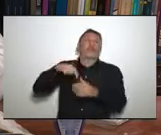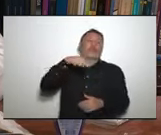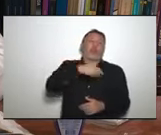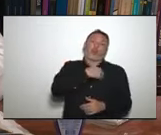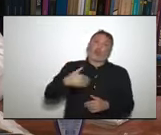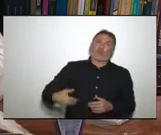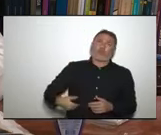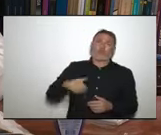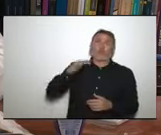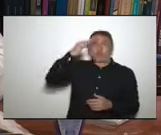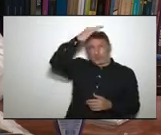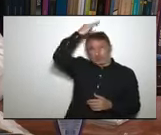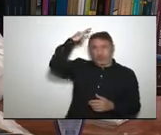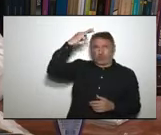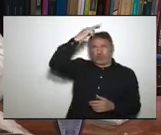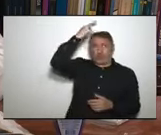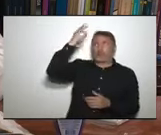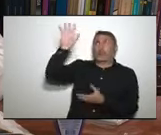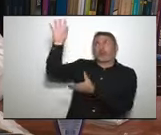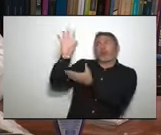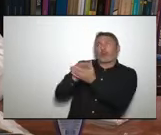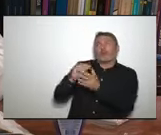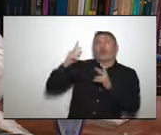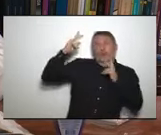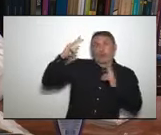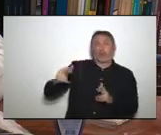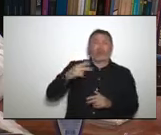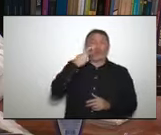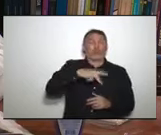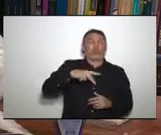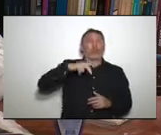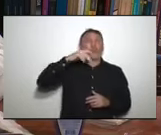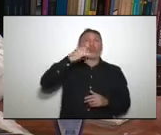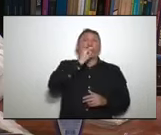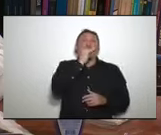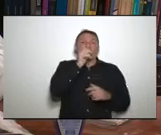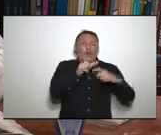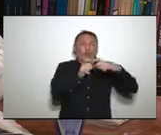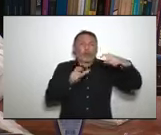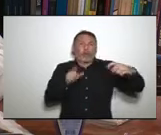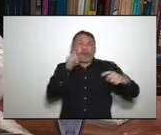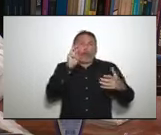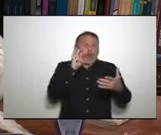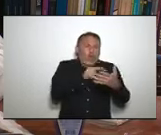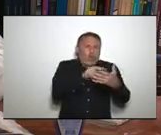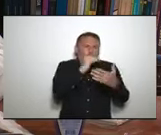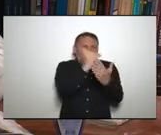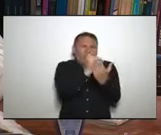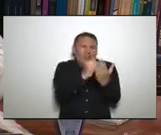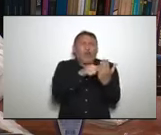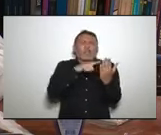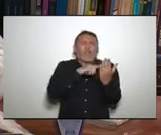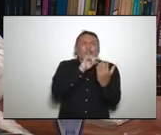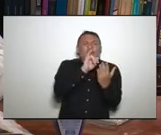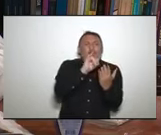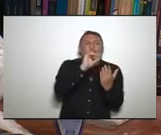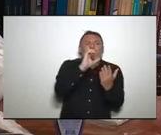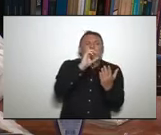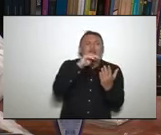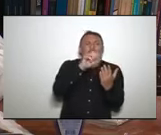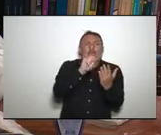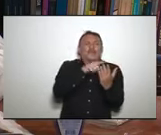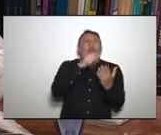a decisão, isentando o ICMS por 90 dias nas pontas de energia para os contribuintes residenciais de baixa renda,